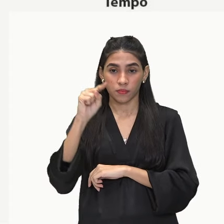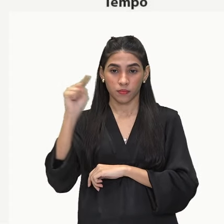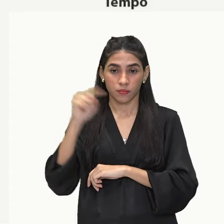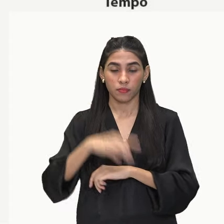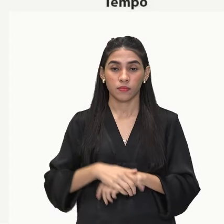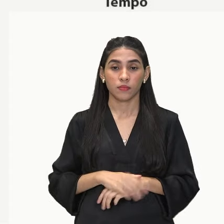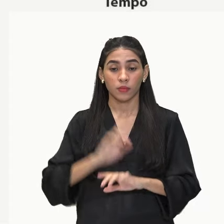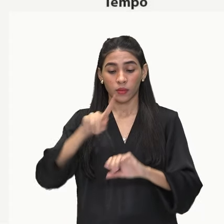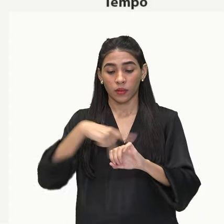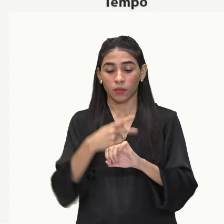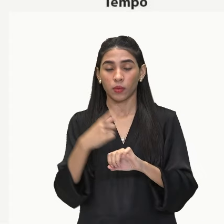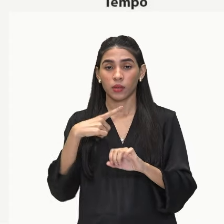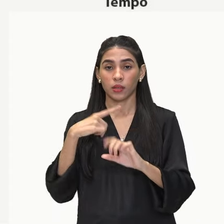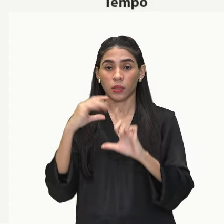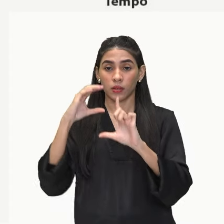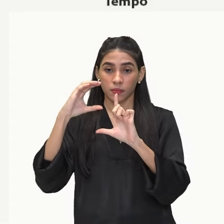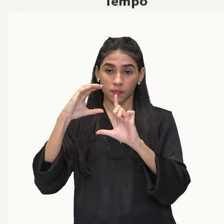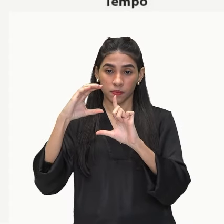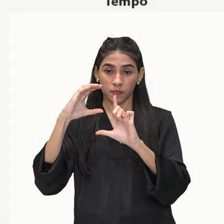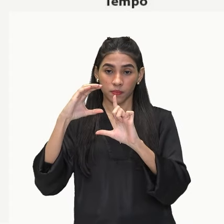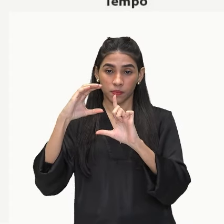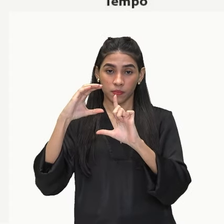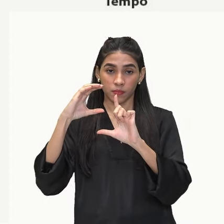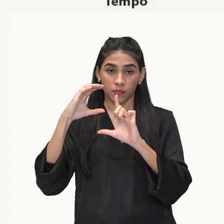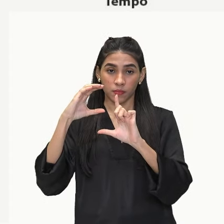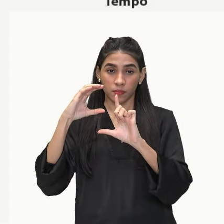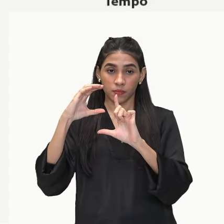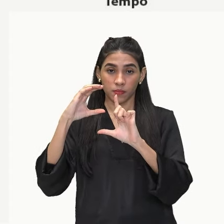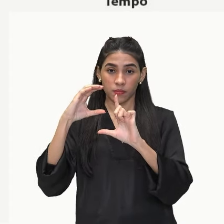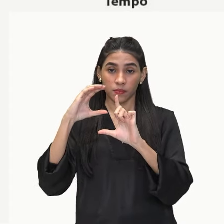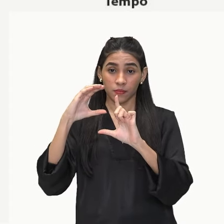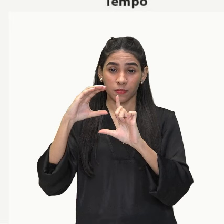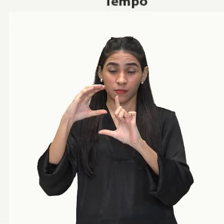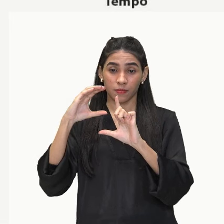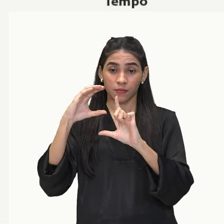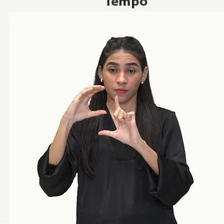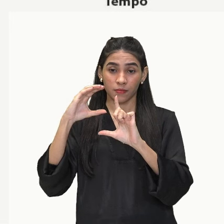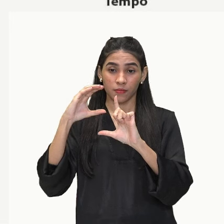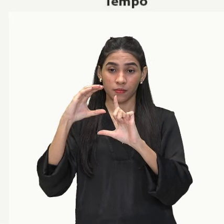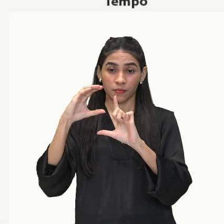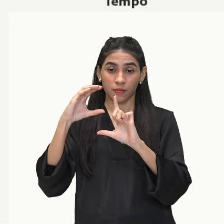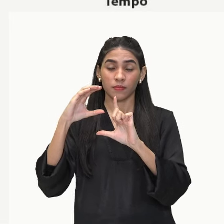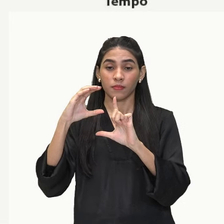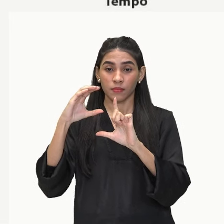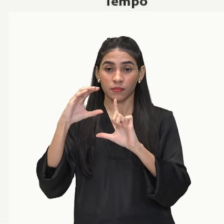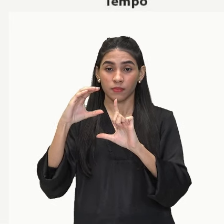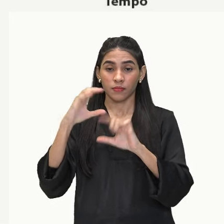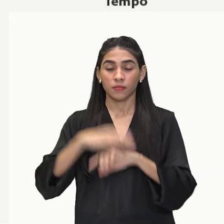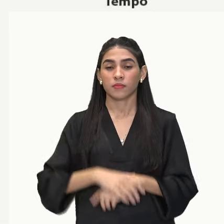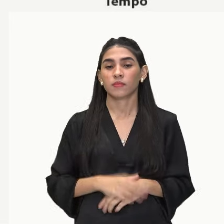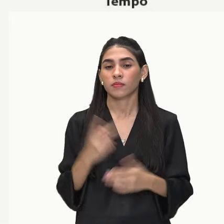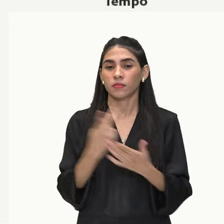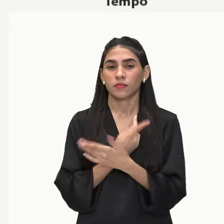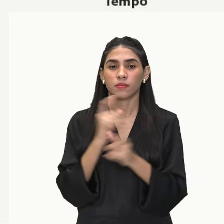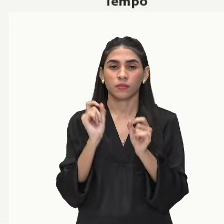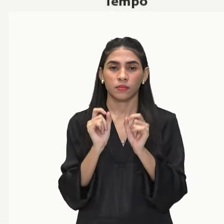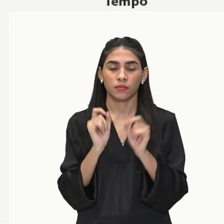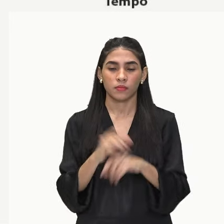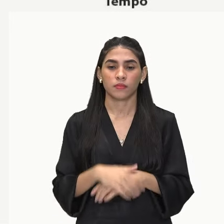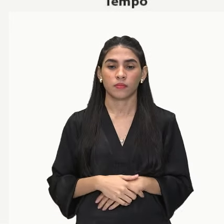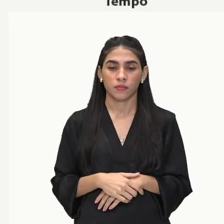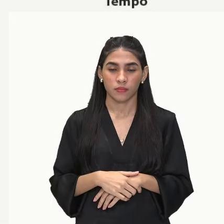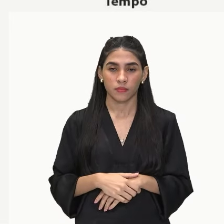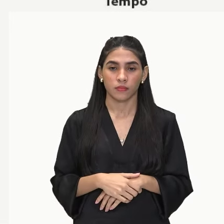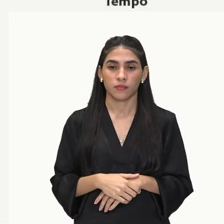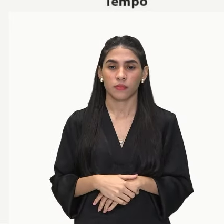Depois, a gente vai identificar a próxima fase, que é a fase C. O que acontece na fase C da